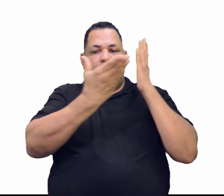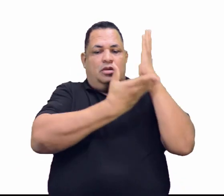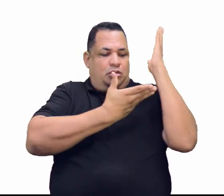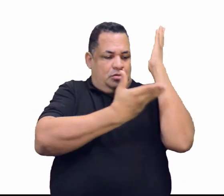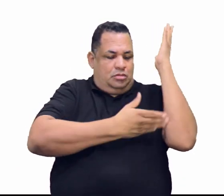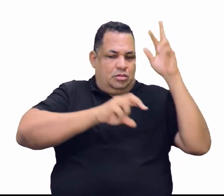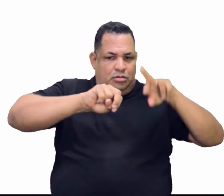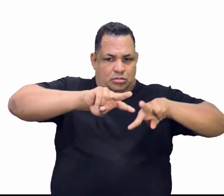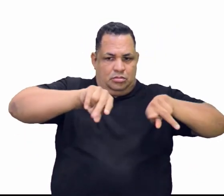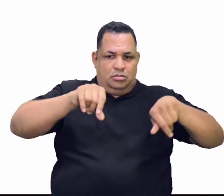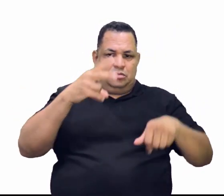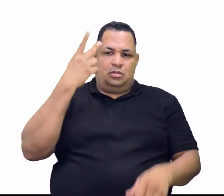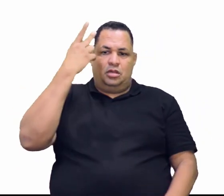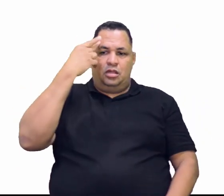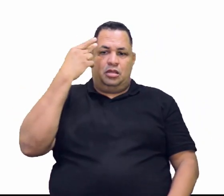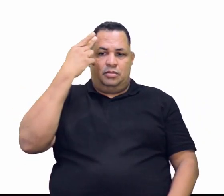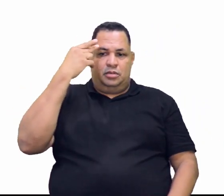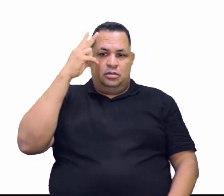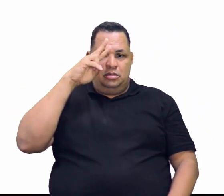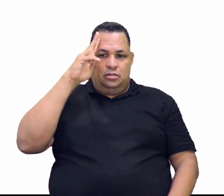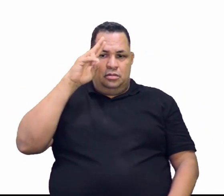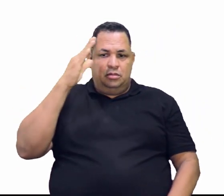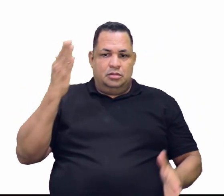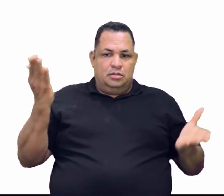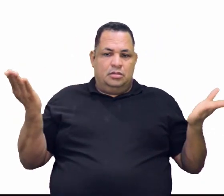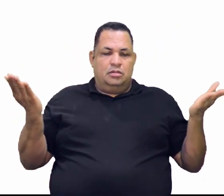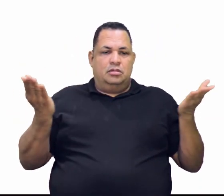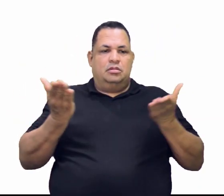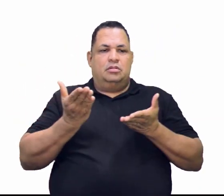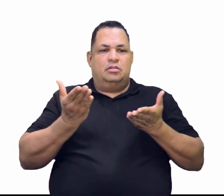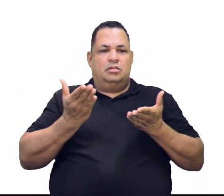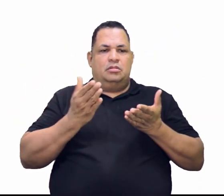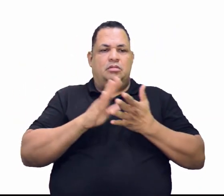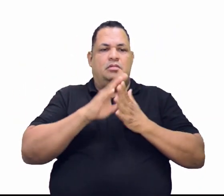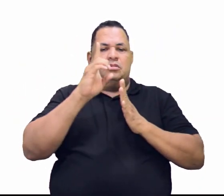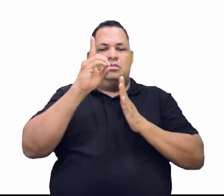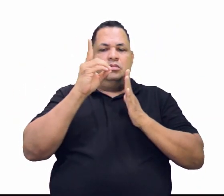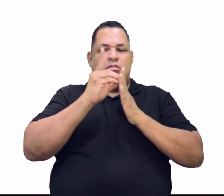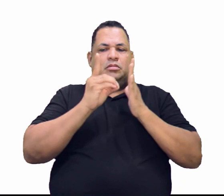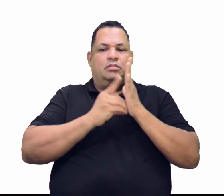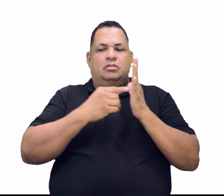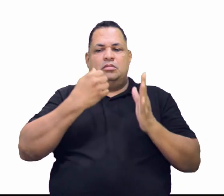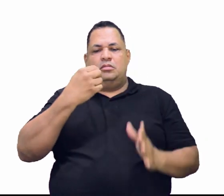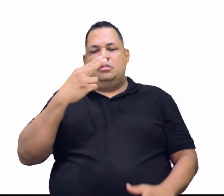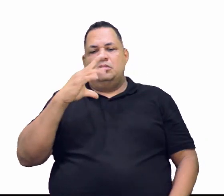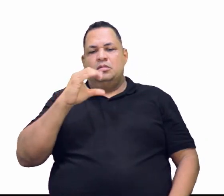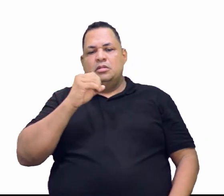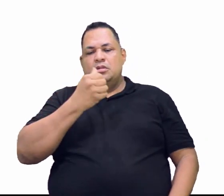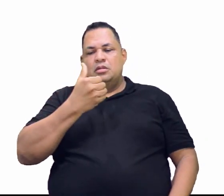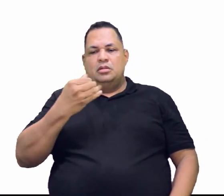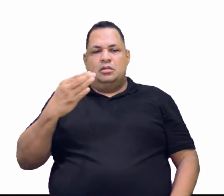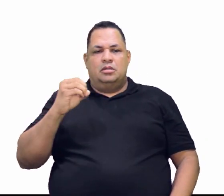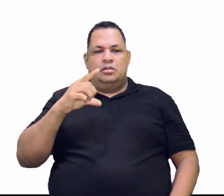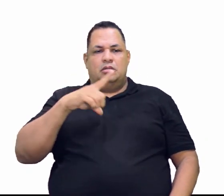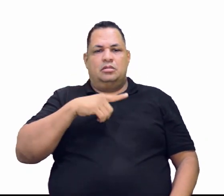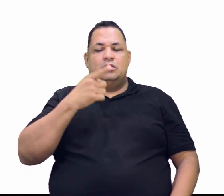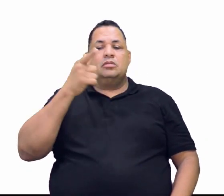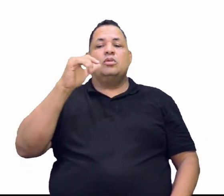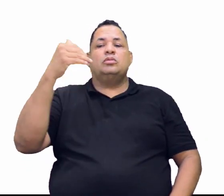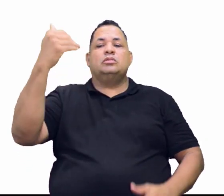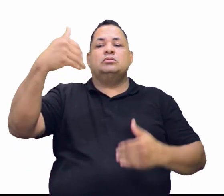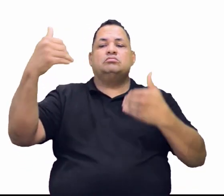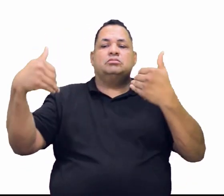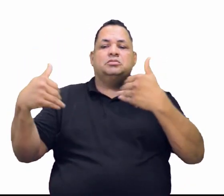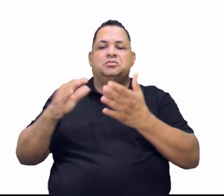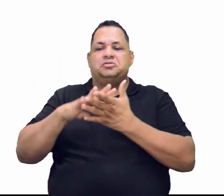látex. Lembram? Pois é. E agora, na década de 50 para 60, eu tenho um outro